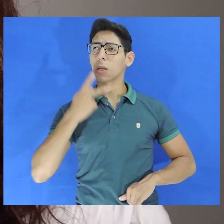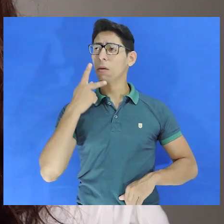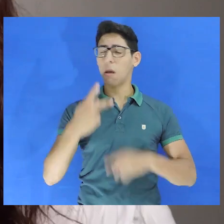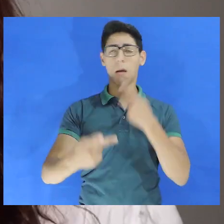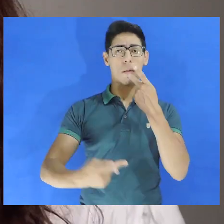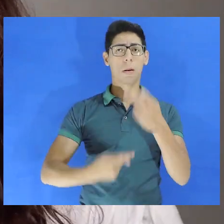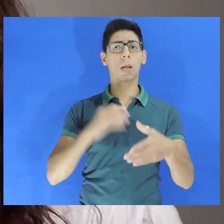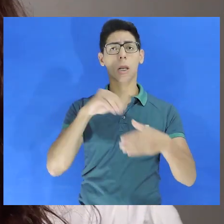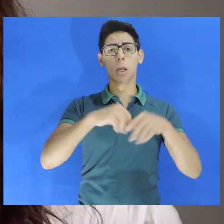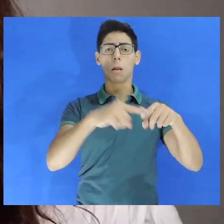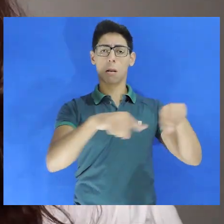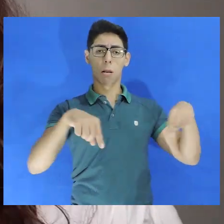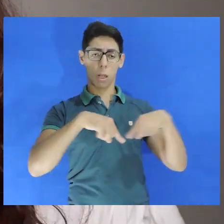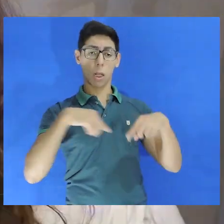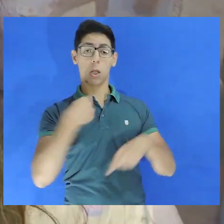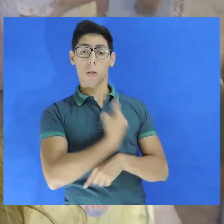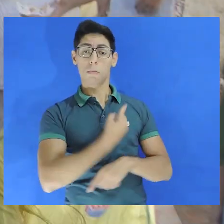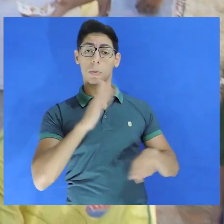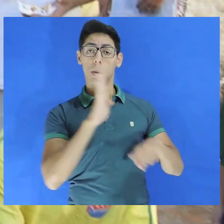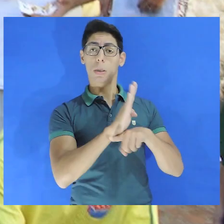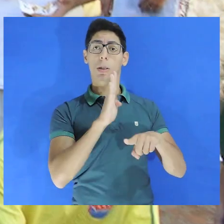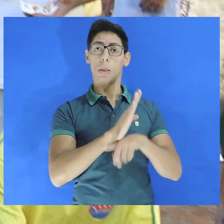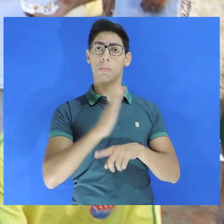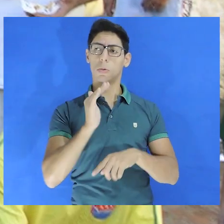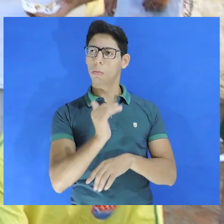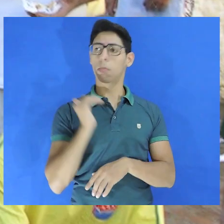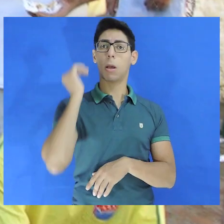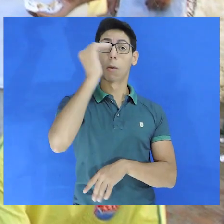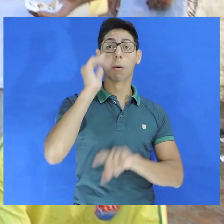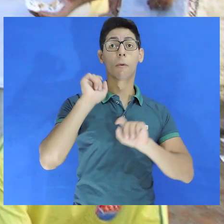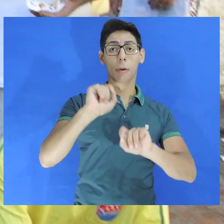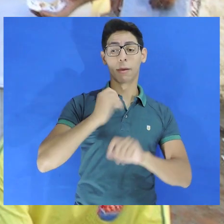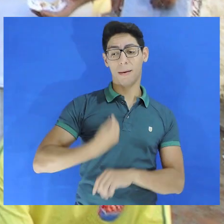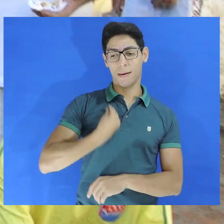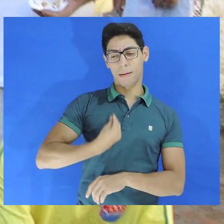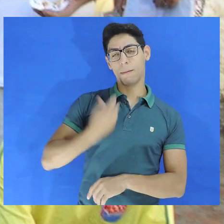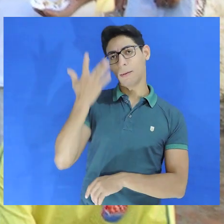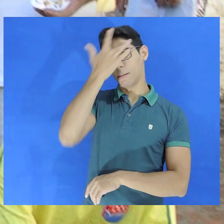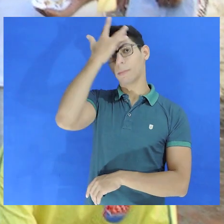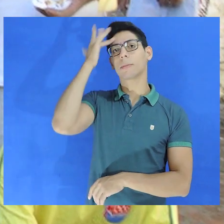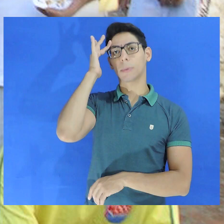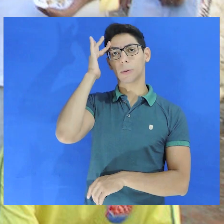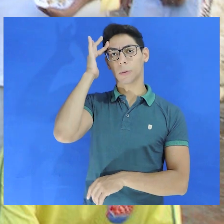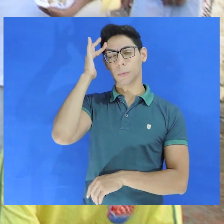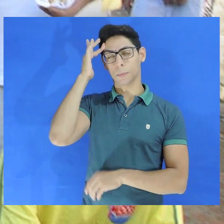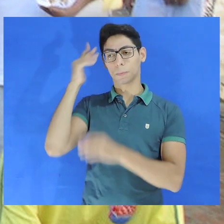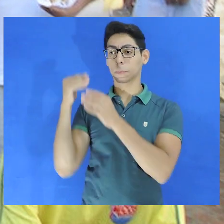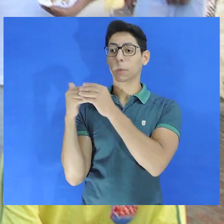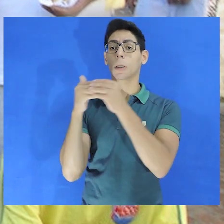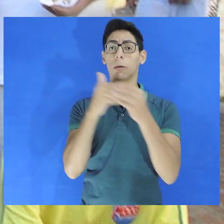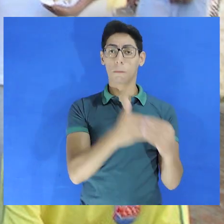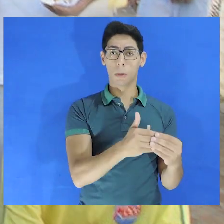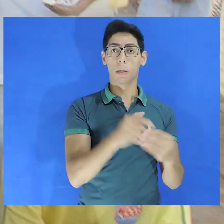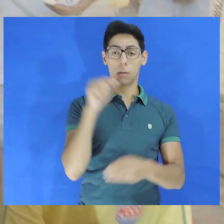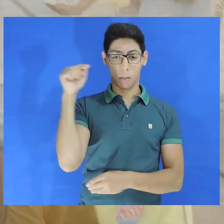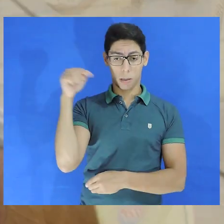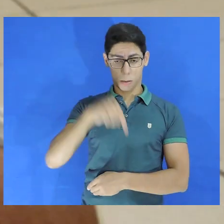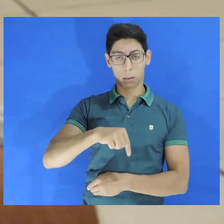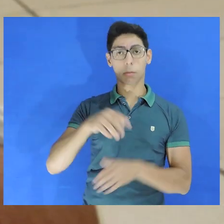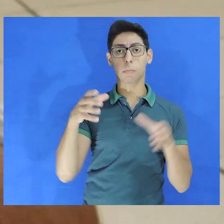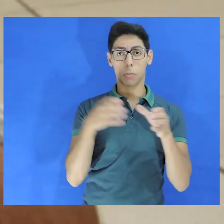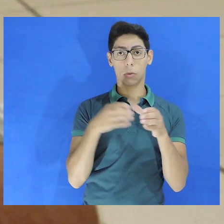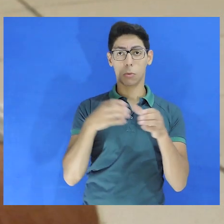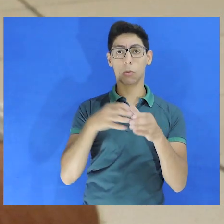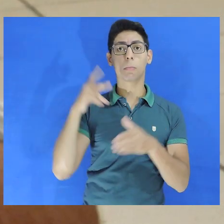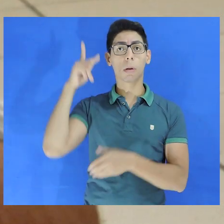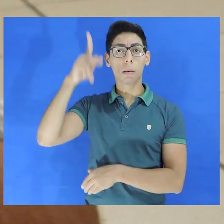cárceres, nós podemos proteger o bem maior, que é a vida das pessoas presas. Trazendo essas denúncias para o jurídico da Pastoral Carcerária